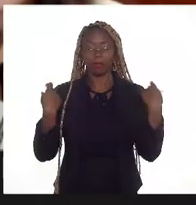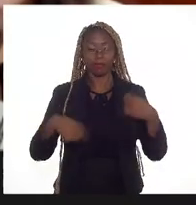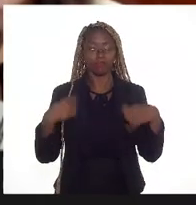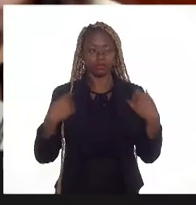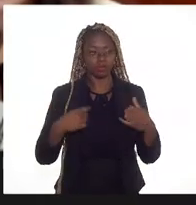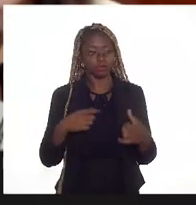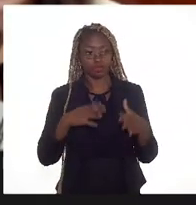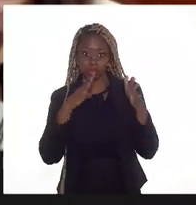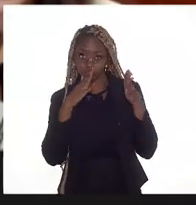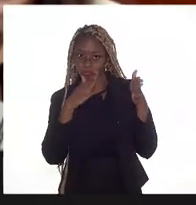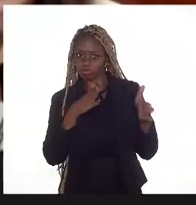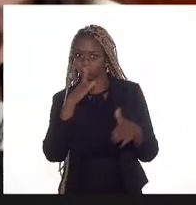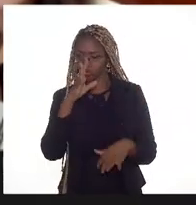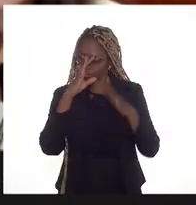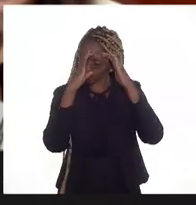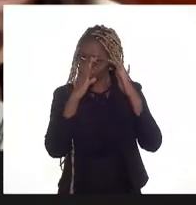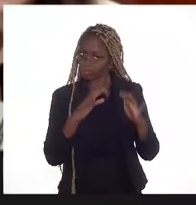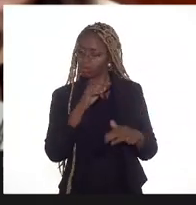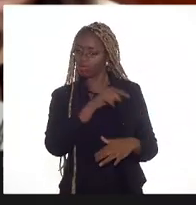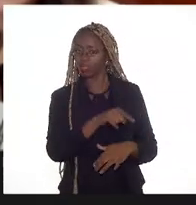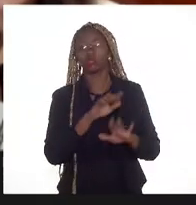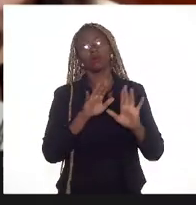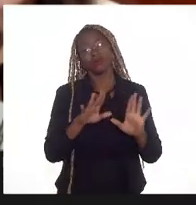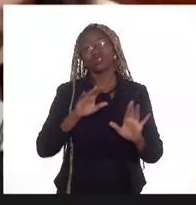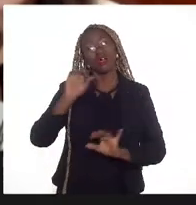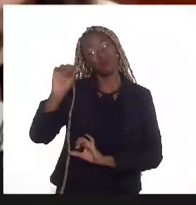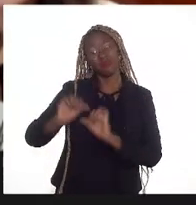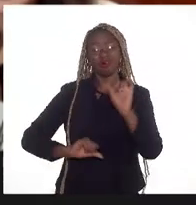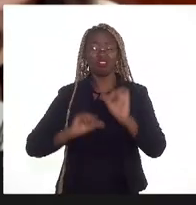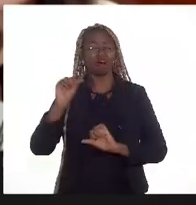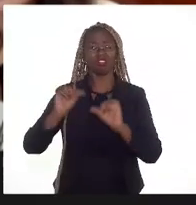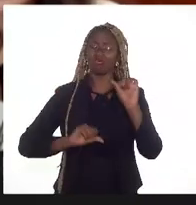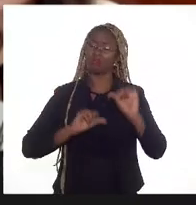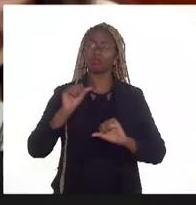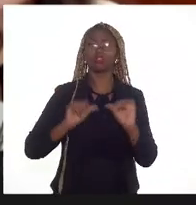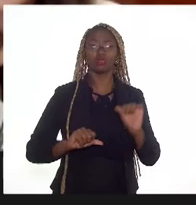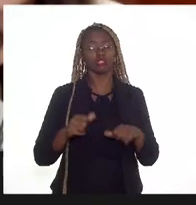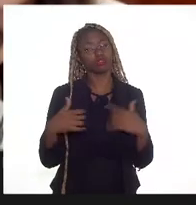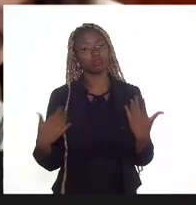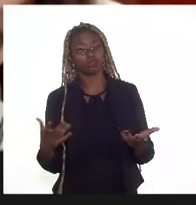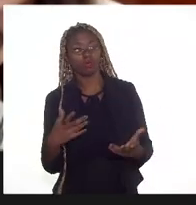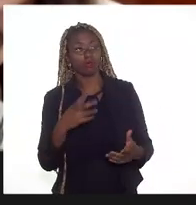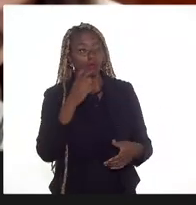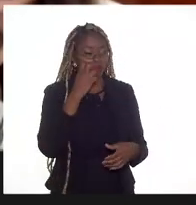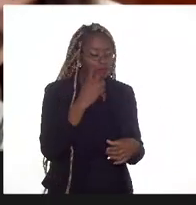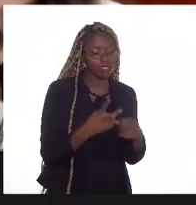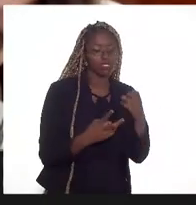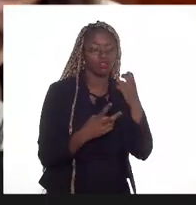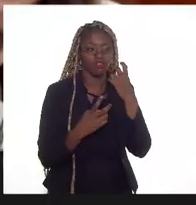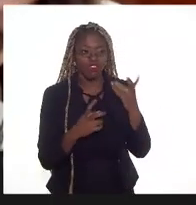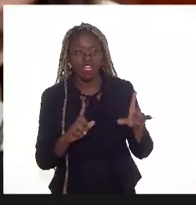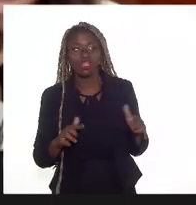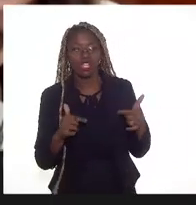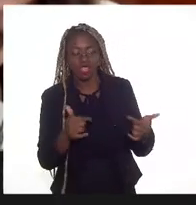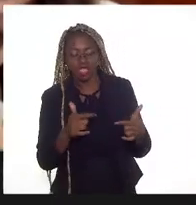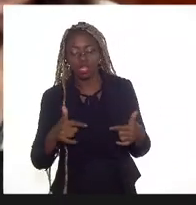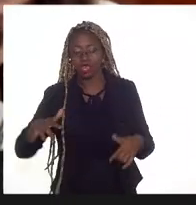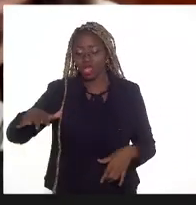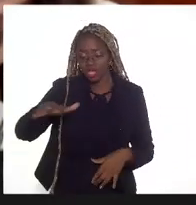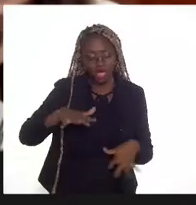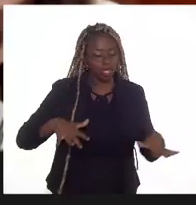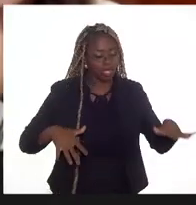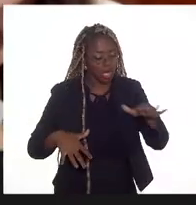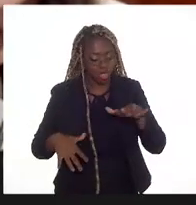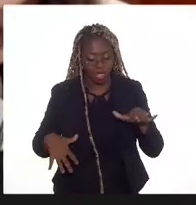claro que esse plano de desenvolvimento é dinâmico, então, à medida que mais informações vão sendo adquiridas nos campos, ele pode